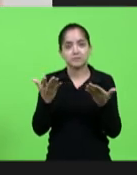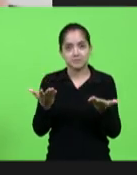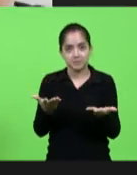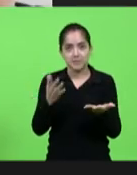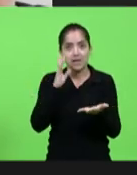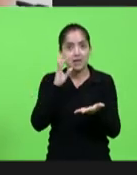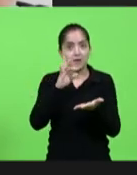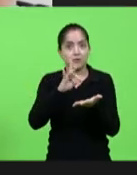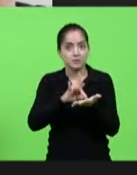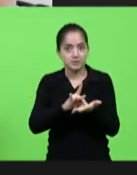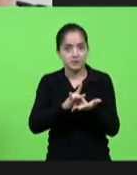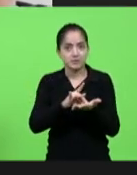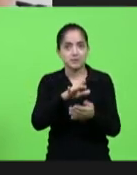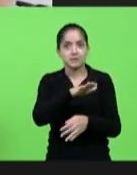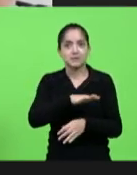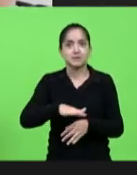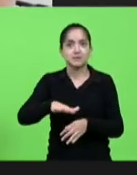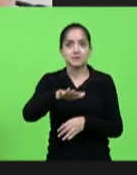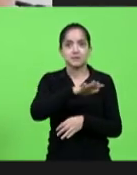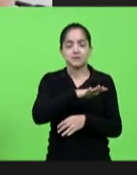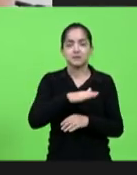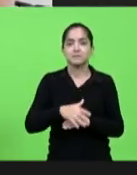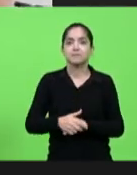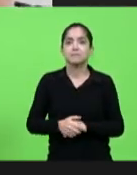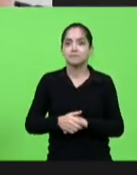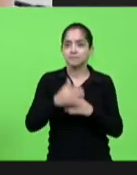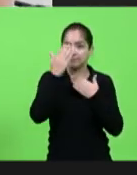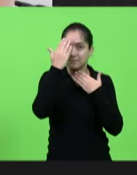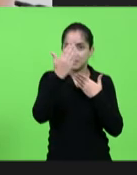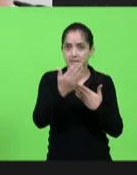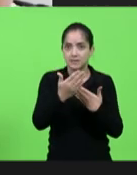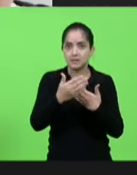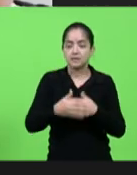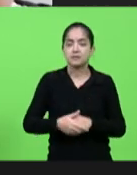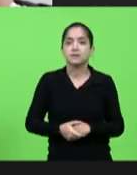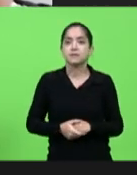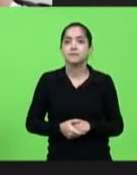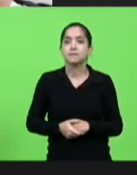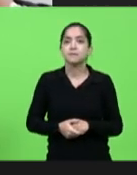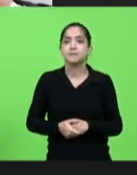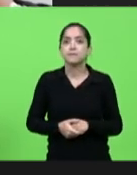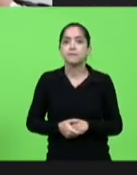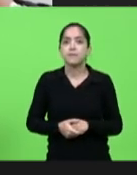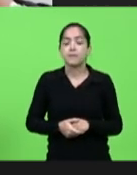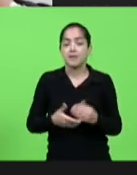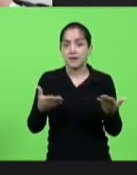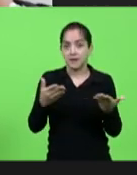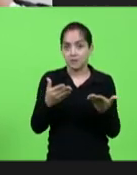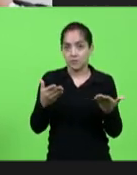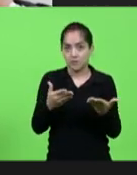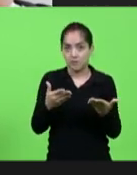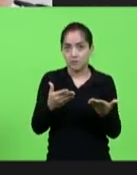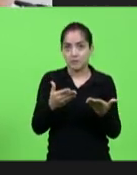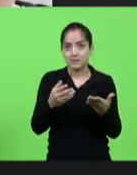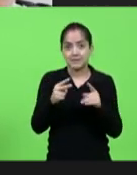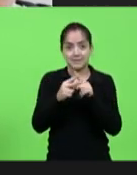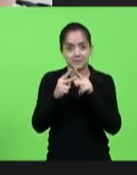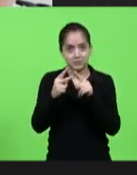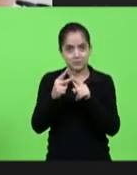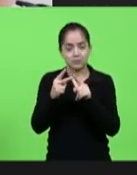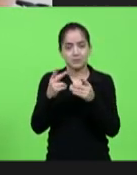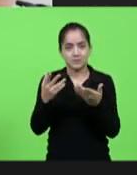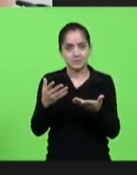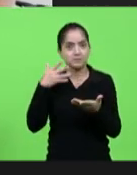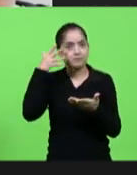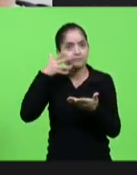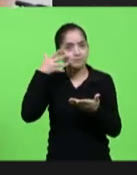reconhecimento na área social obrigada querida obrigada deputada aproveitando aqui temos duas falas ainda mas